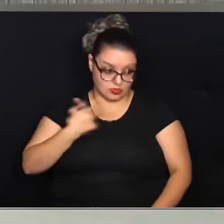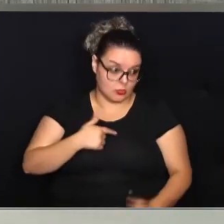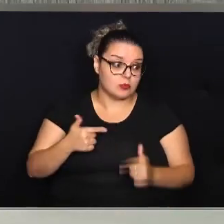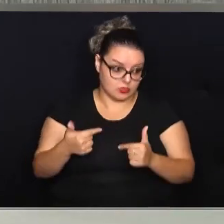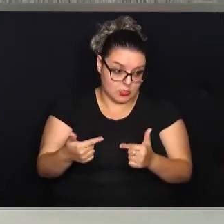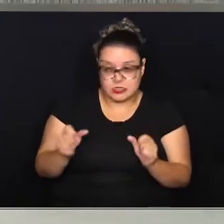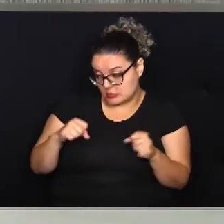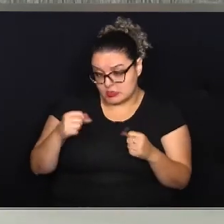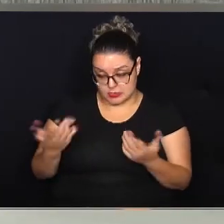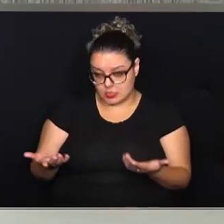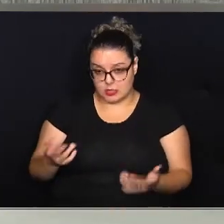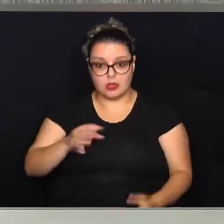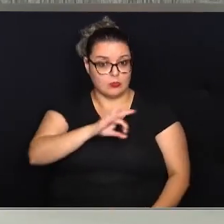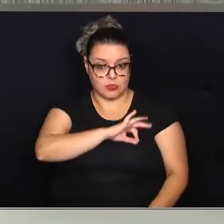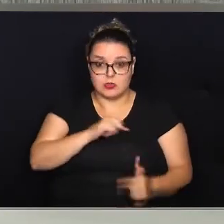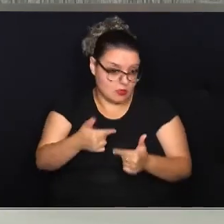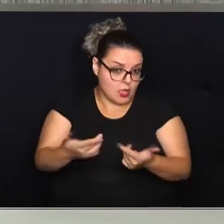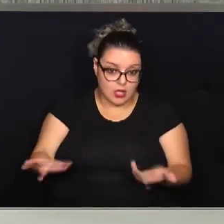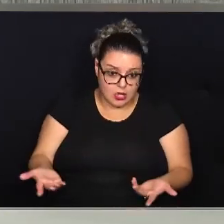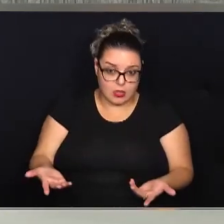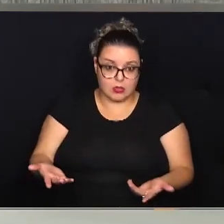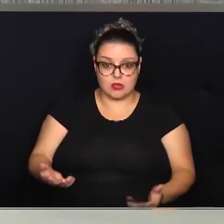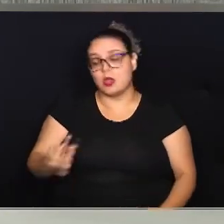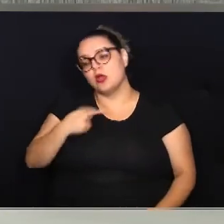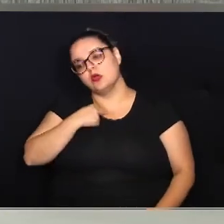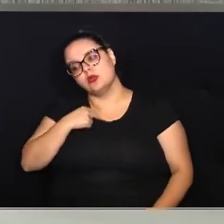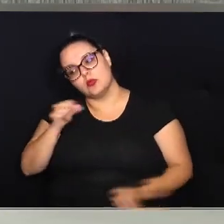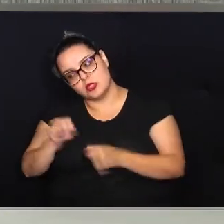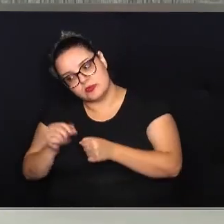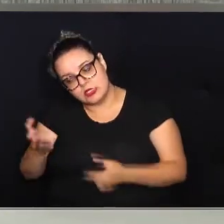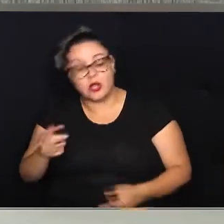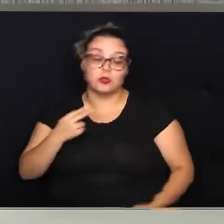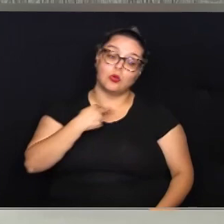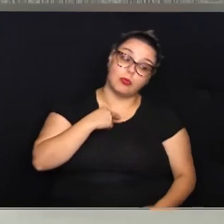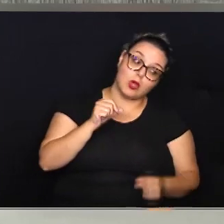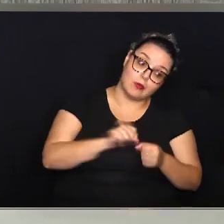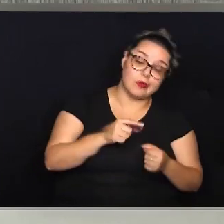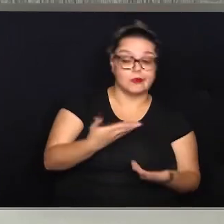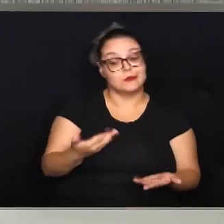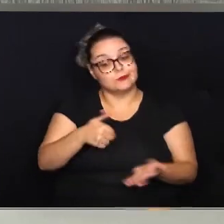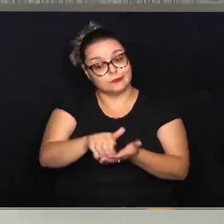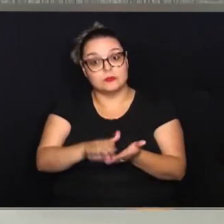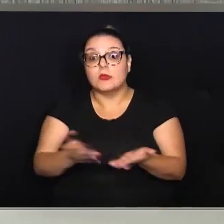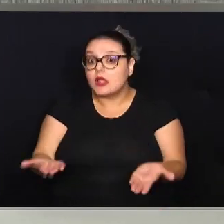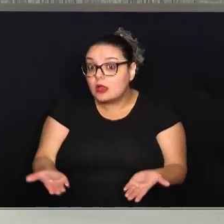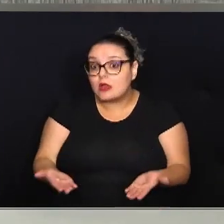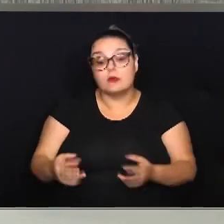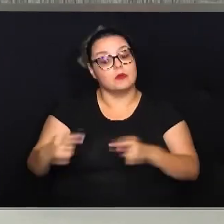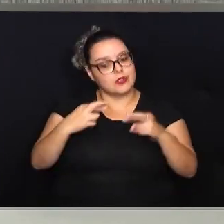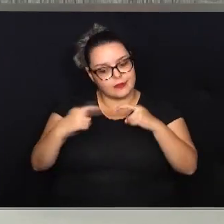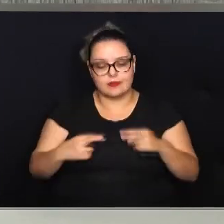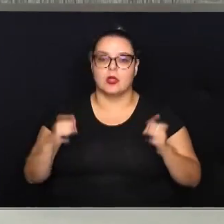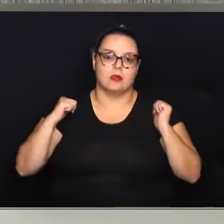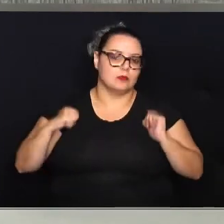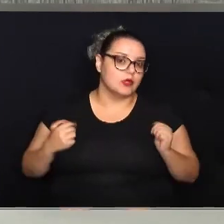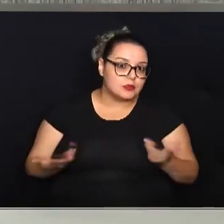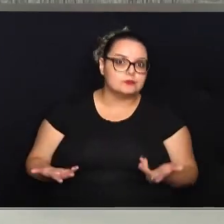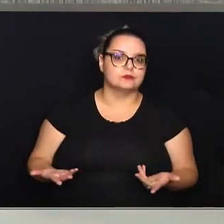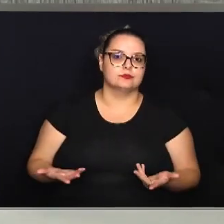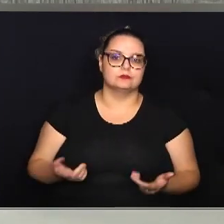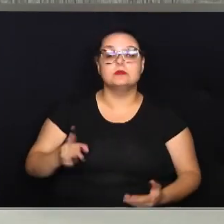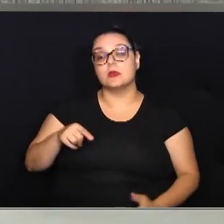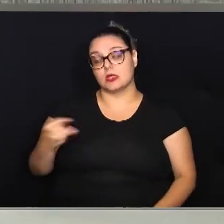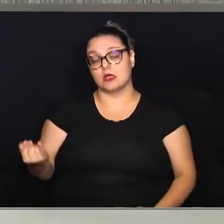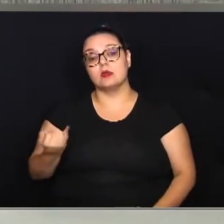chato. Nós somos chatos? Somos policial ou chato. É o cara que fala, não pode fazer isso, não pode fazer aquilo, vou ter que te multar, vou ter que revistar a sua bolsa.